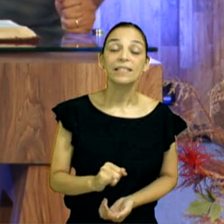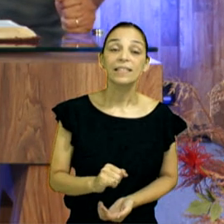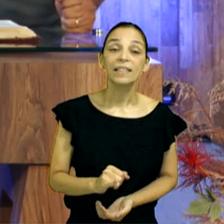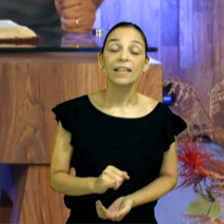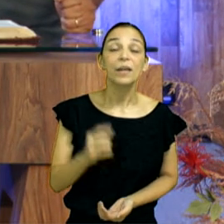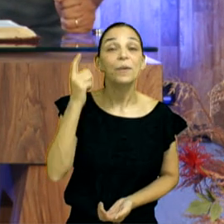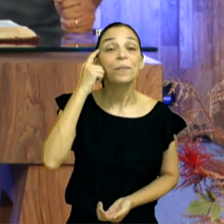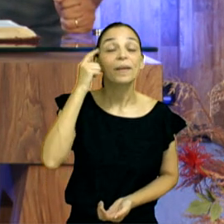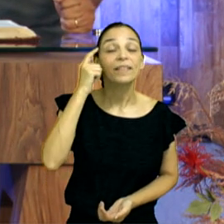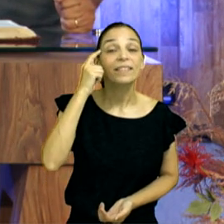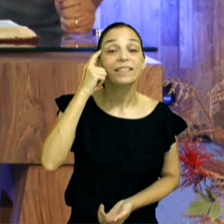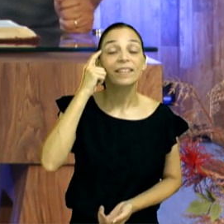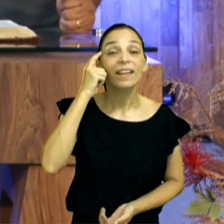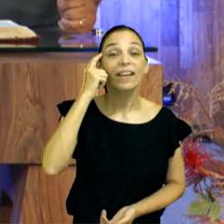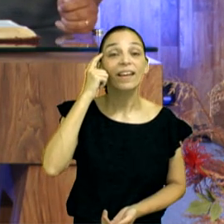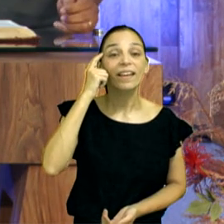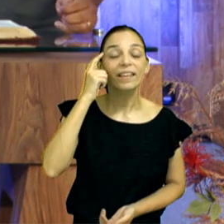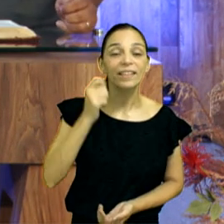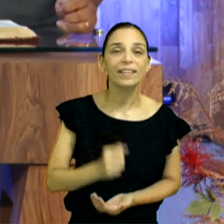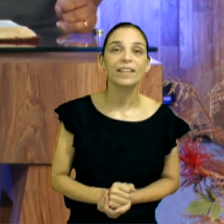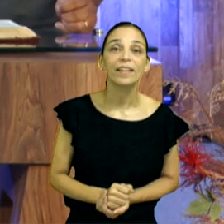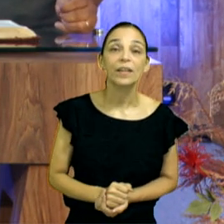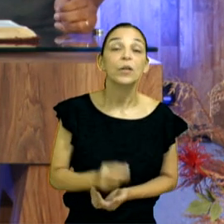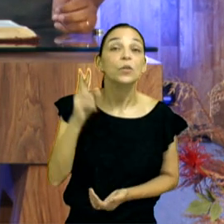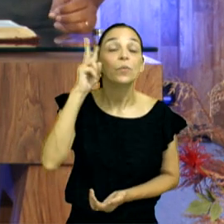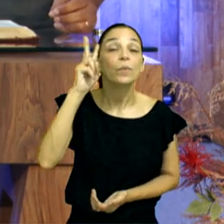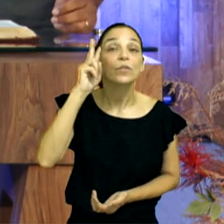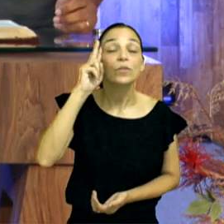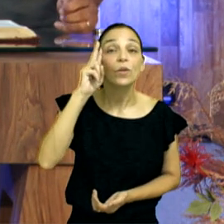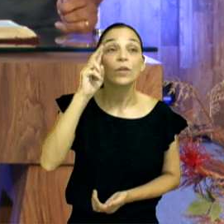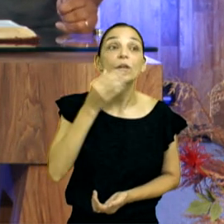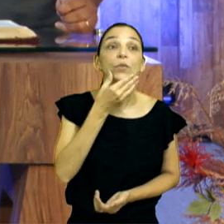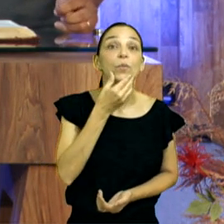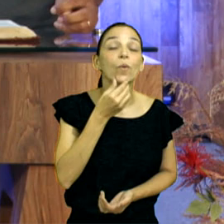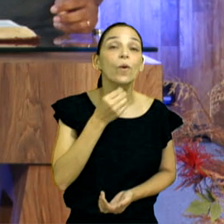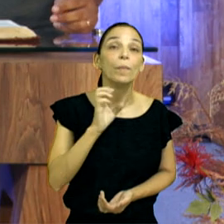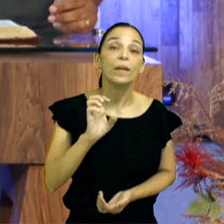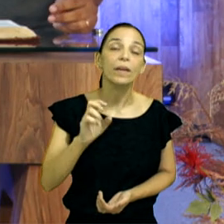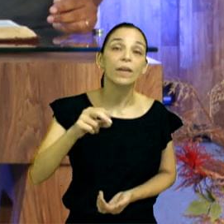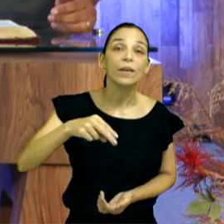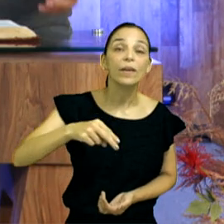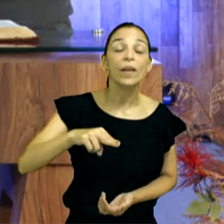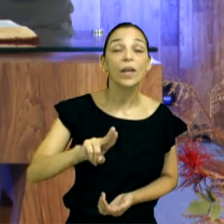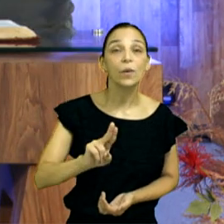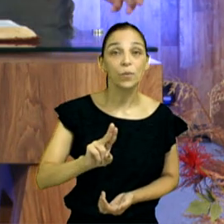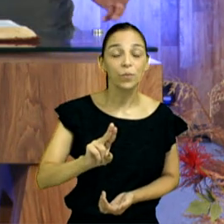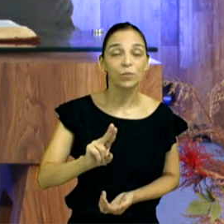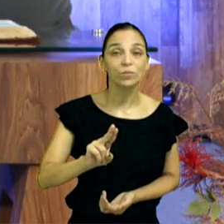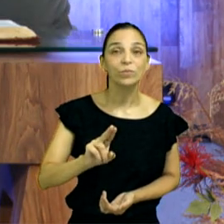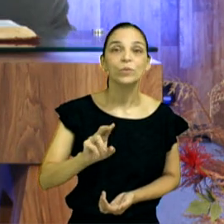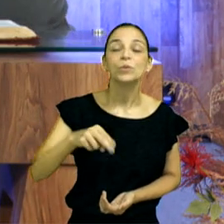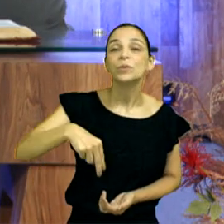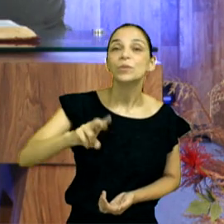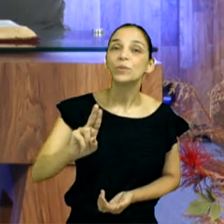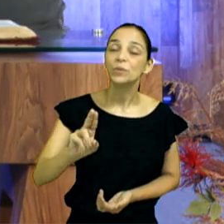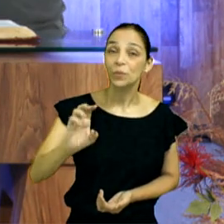eu pensei, no Eunuco que estava ali, lendo a Bíblia, do lado do discípulo, Felipe,